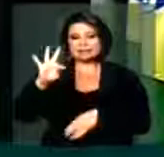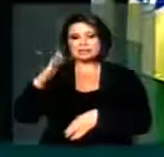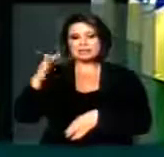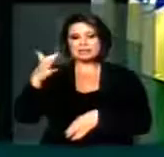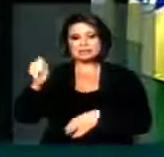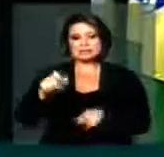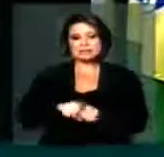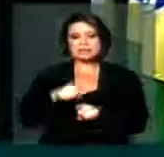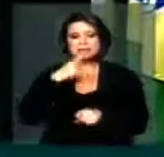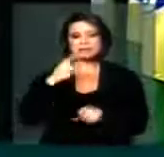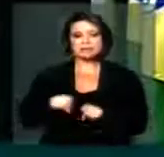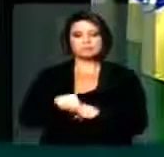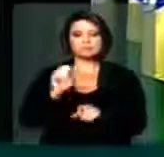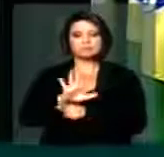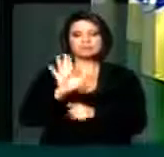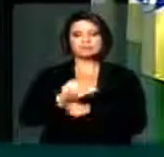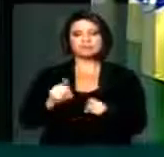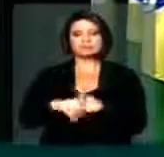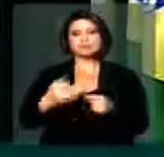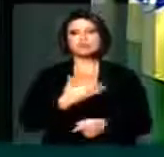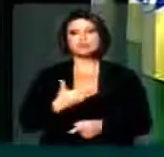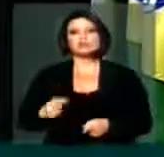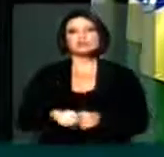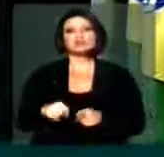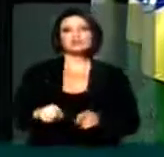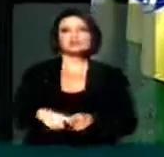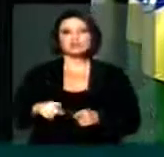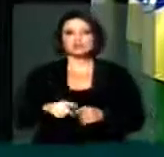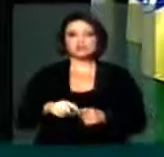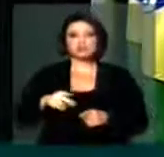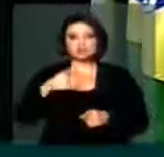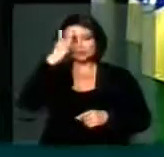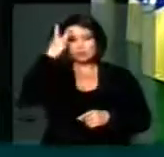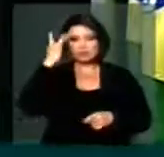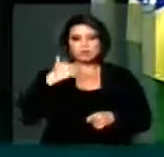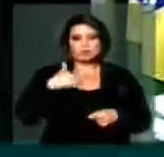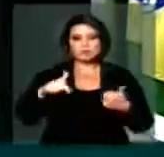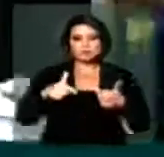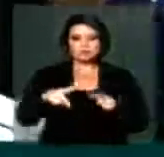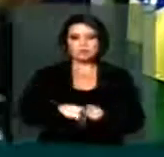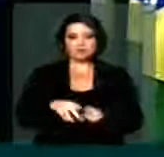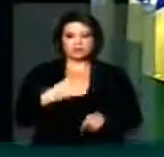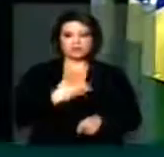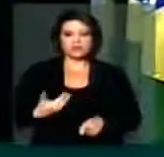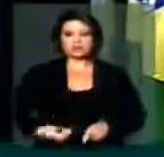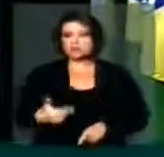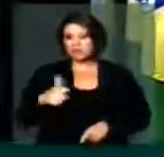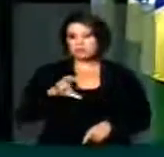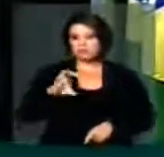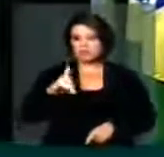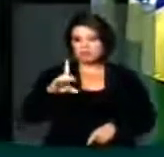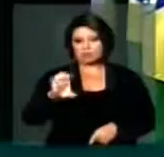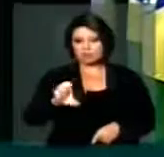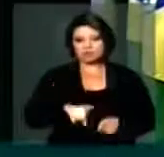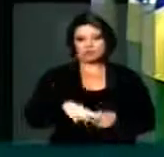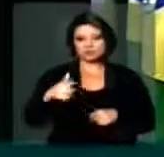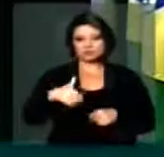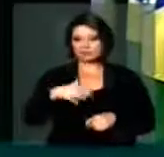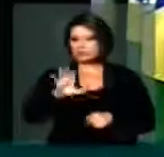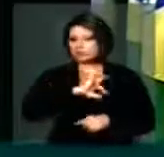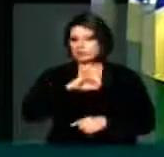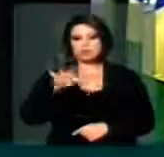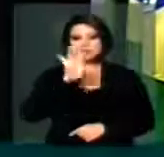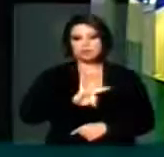mercado com a possível ajuda de agentes públicos, não políticos. Não há, nem no CAD, nem na Polícia Federal,